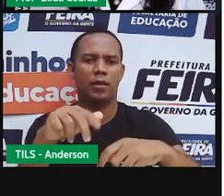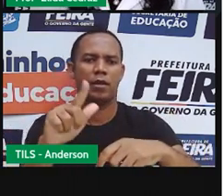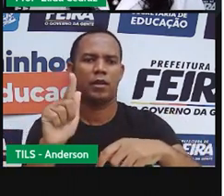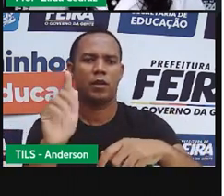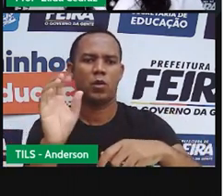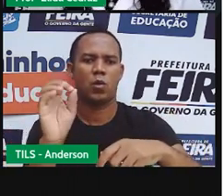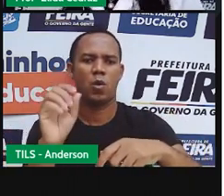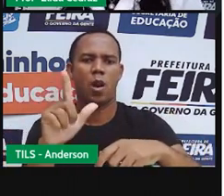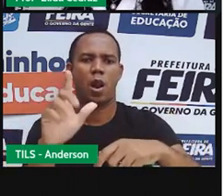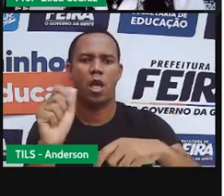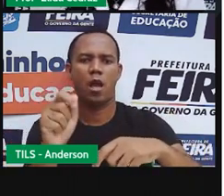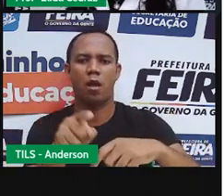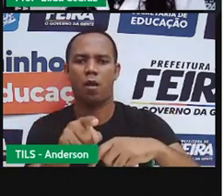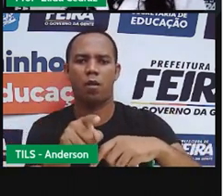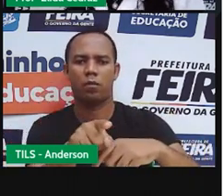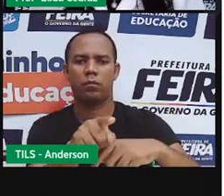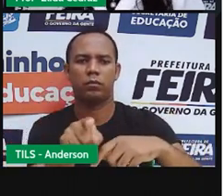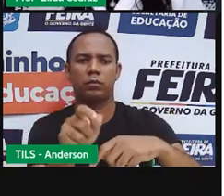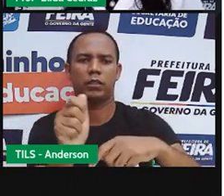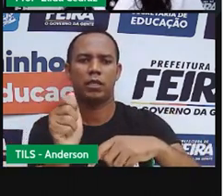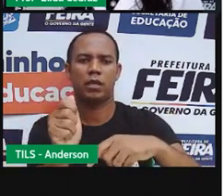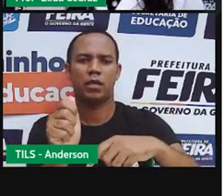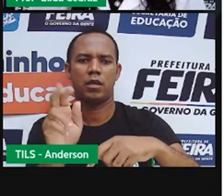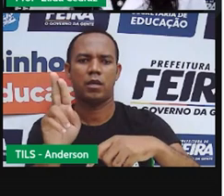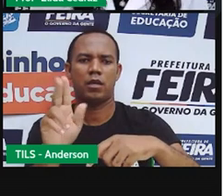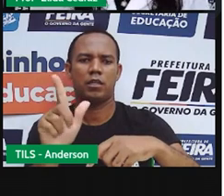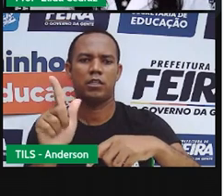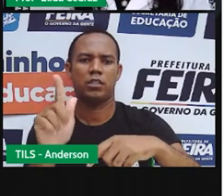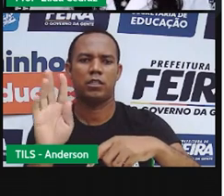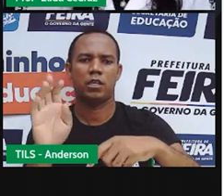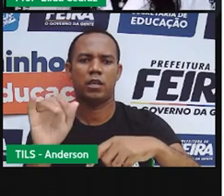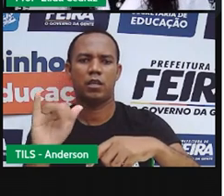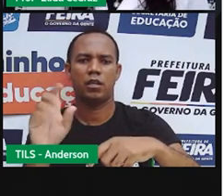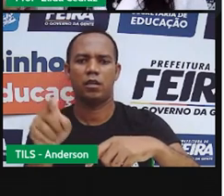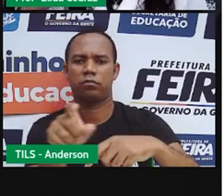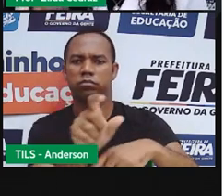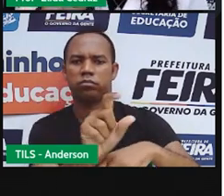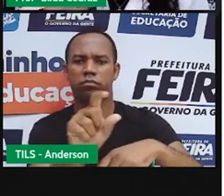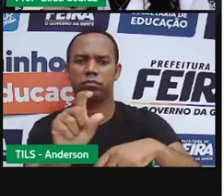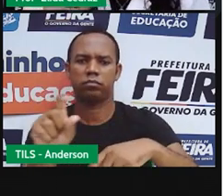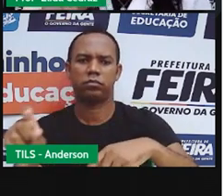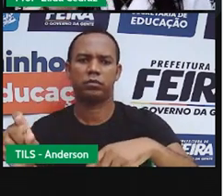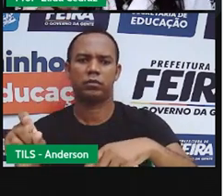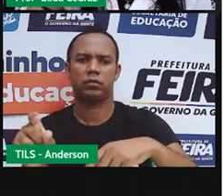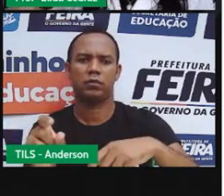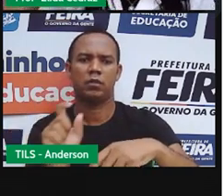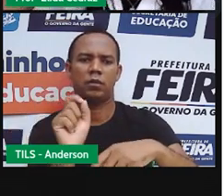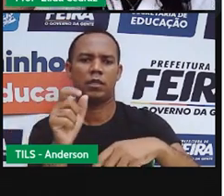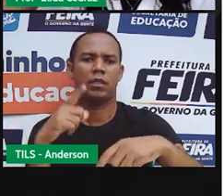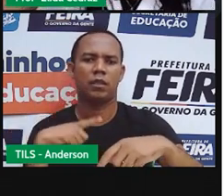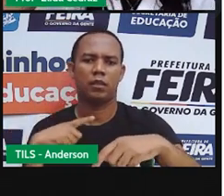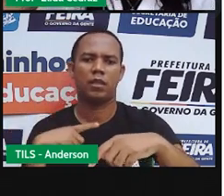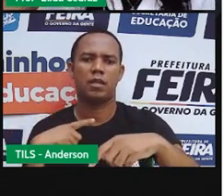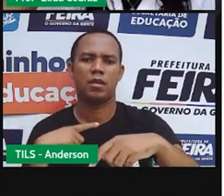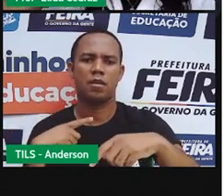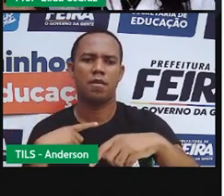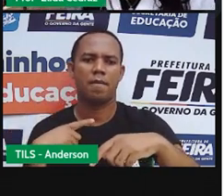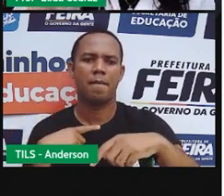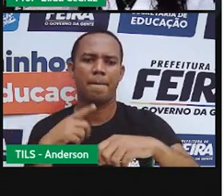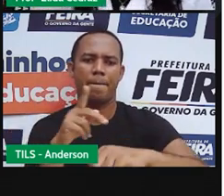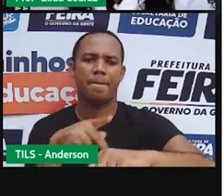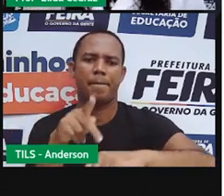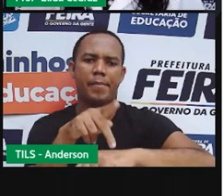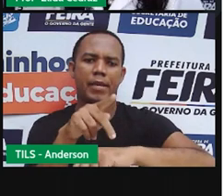Gabão, Gâmbia, Gana, Guiné. A tropa colocou três porque tem três